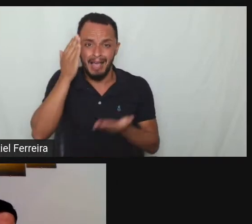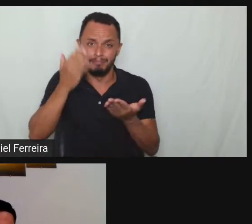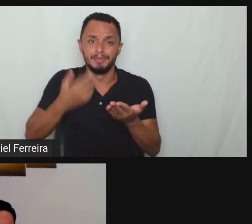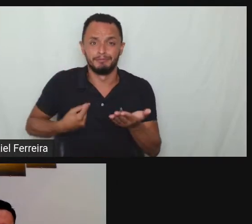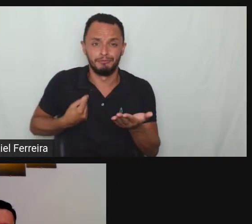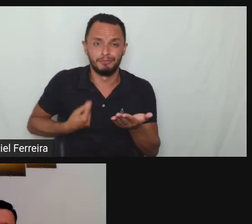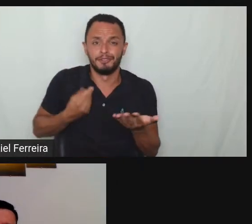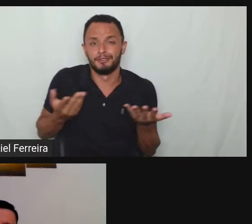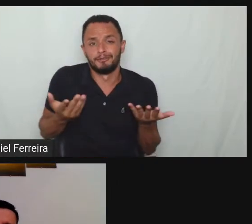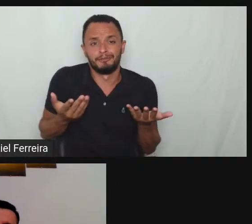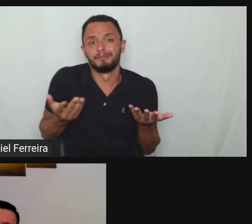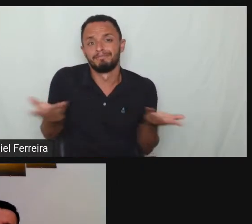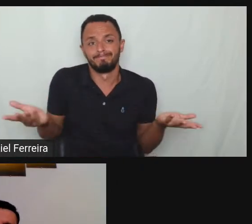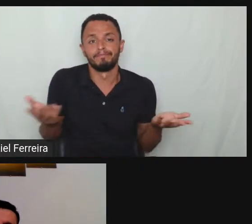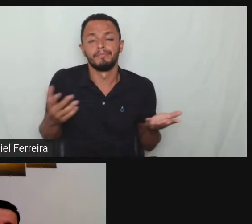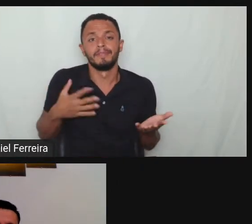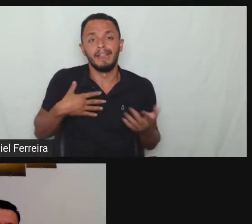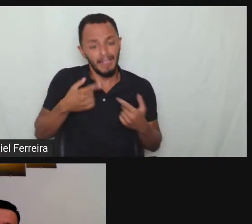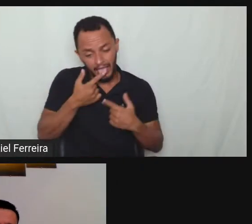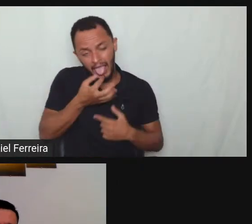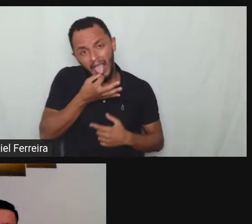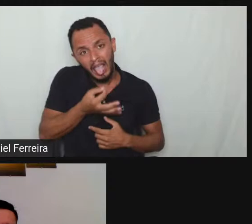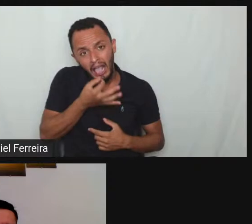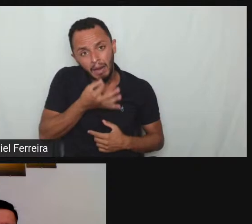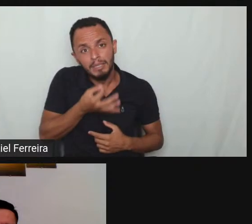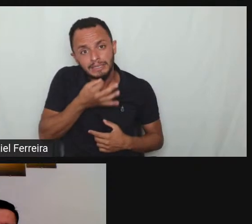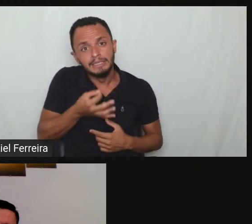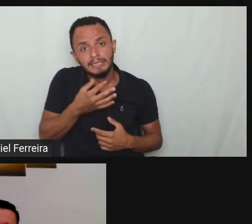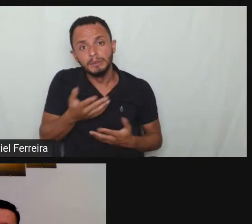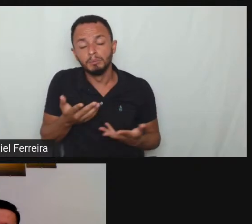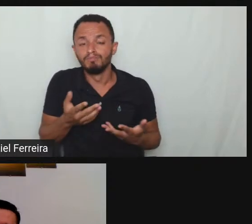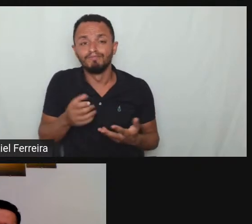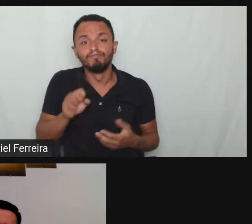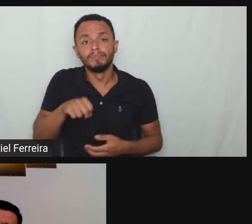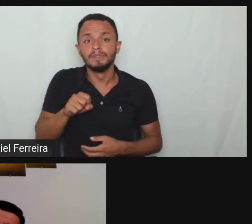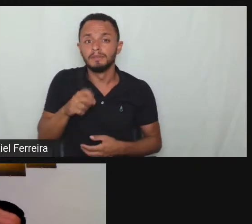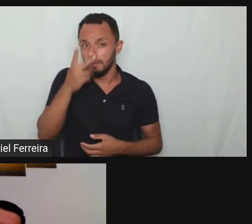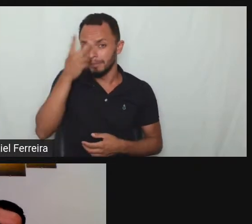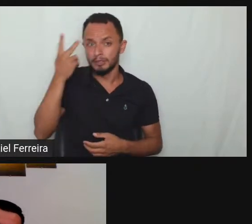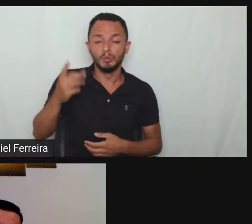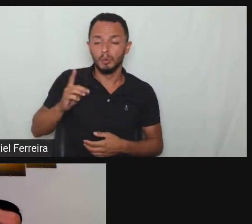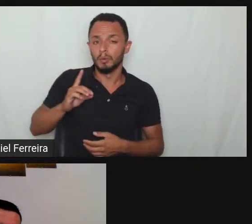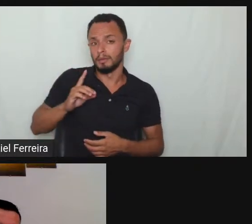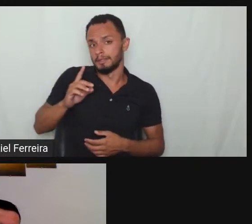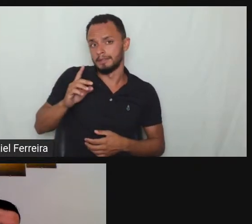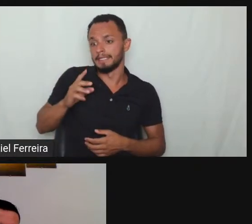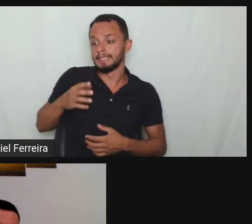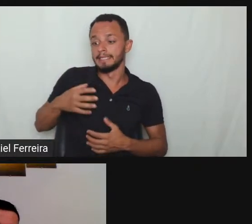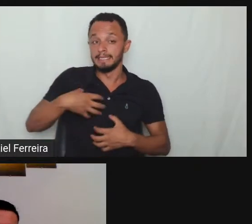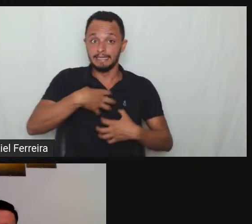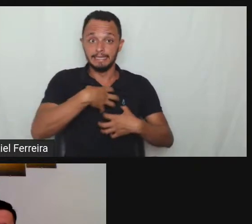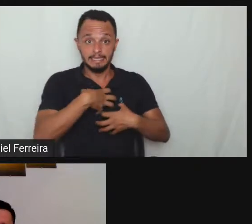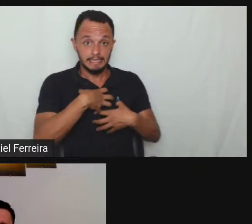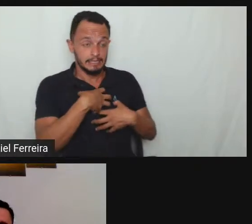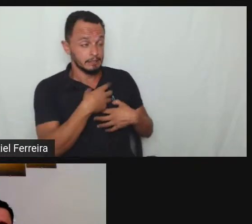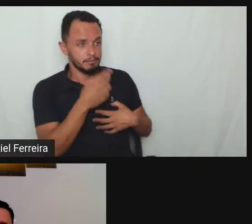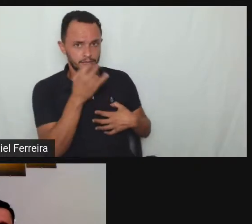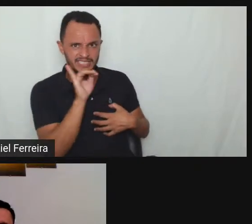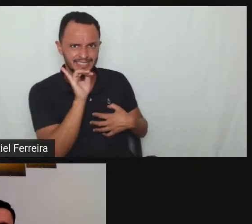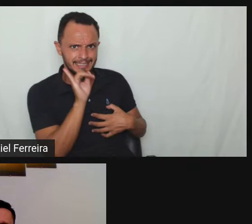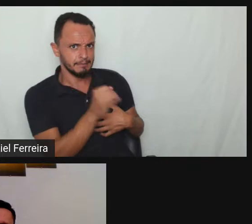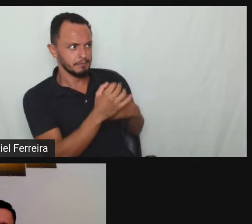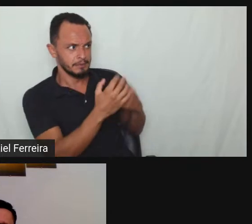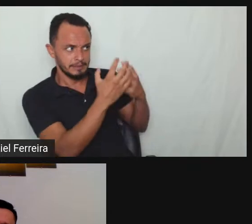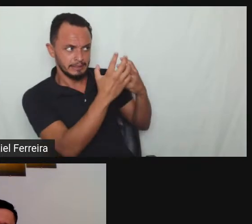muita reclamação nesse sentido olha qualquer um que se discriminado é claro que tem que tentar fazer as